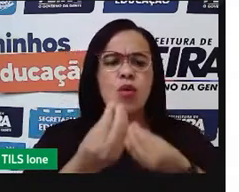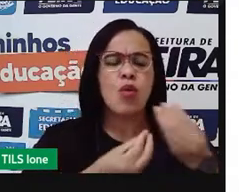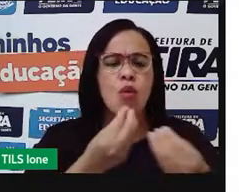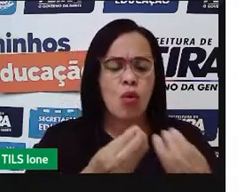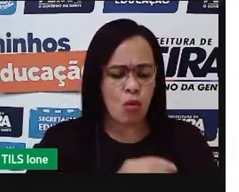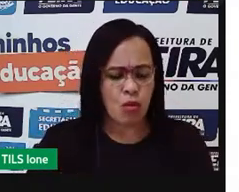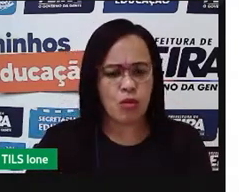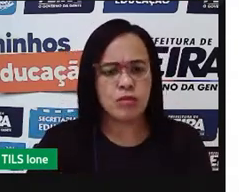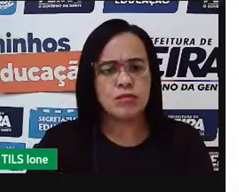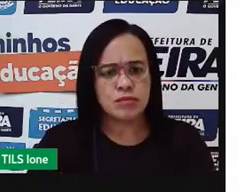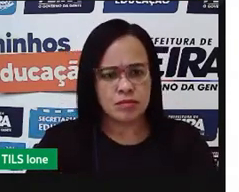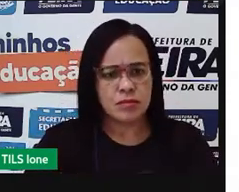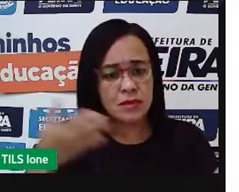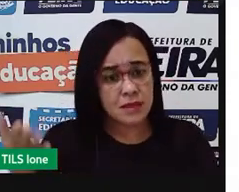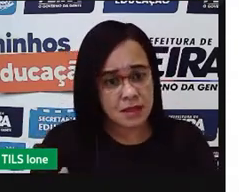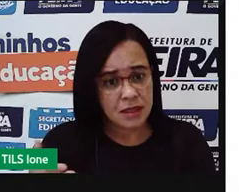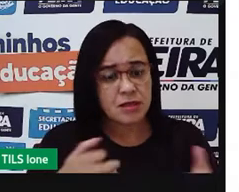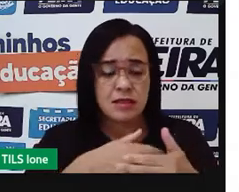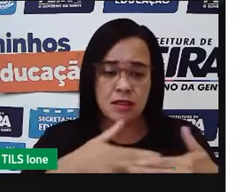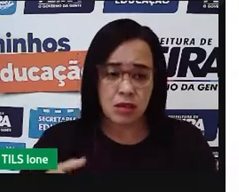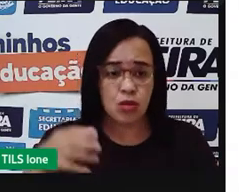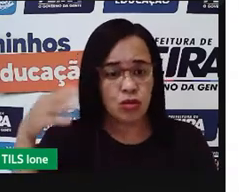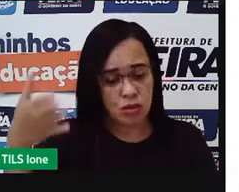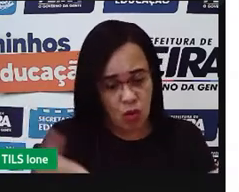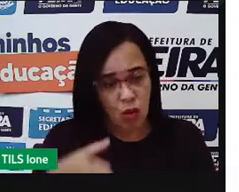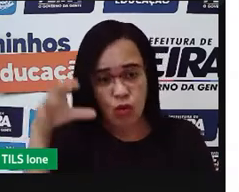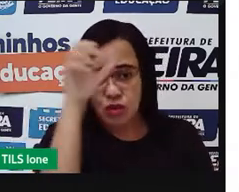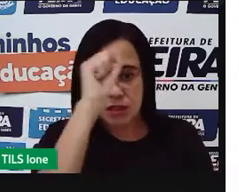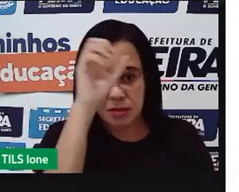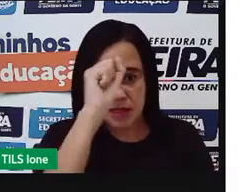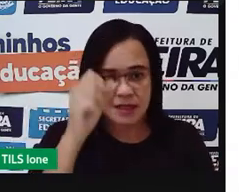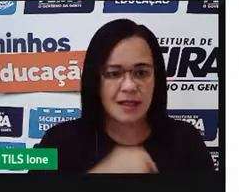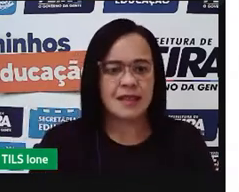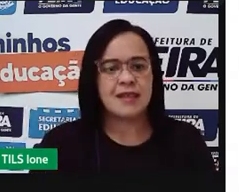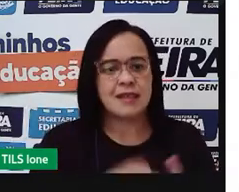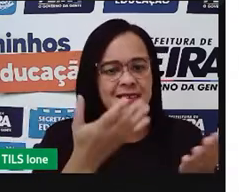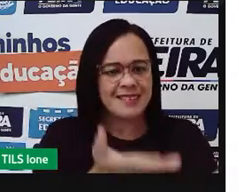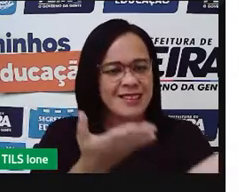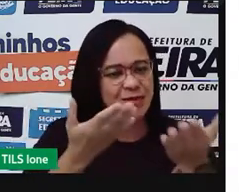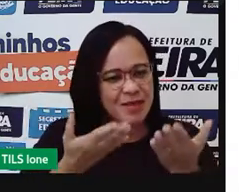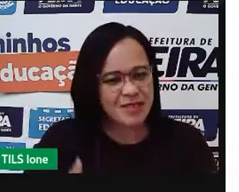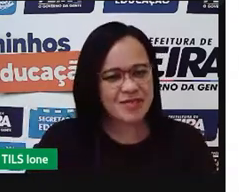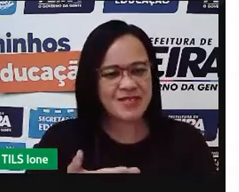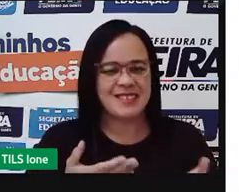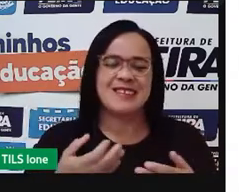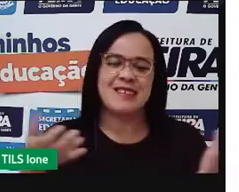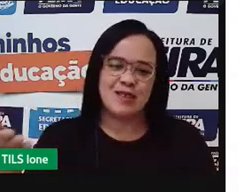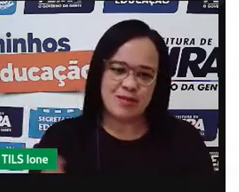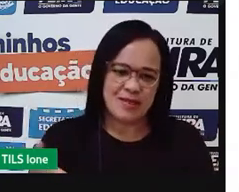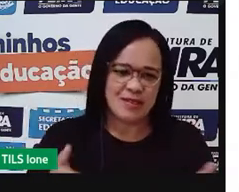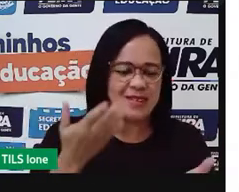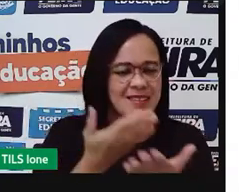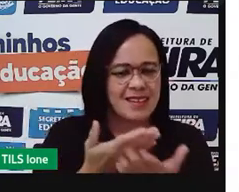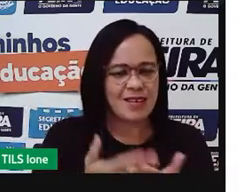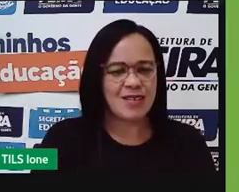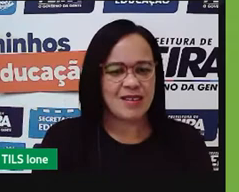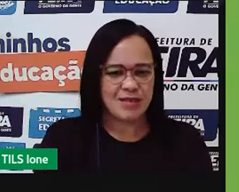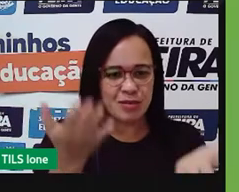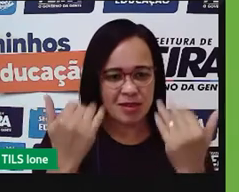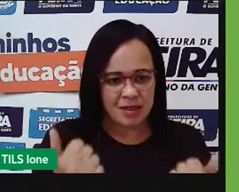outro? Então, são essas coisas que nós vamos, né, observar hoje. Então, seja bem-vindos pra nossa aula mais uma vez e vamos lá.